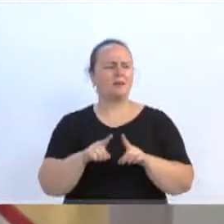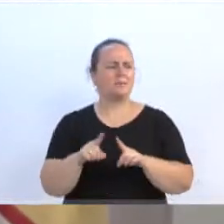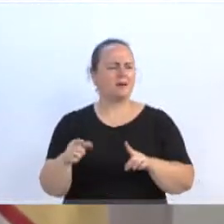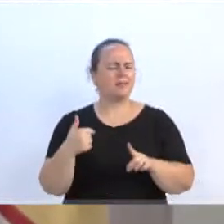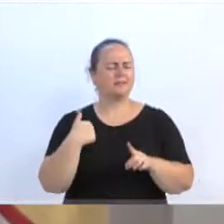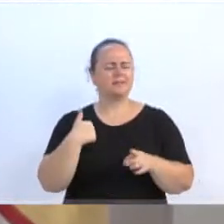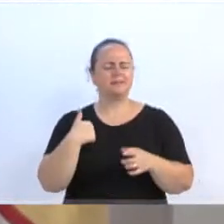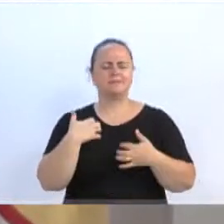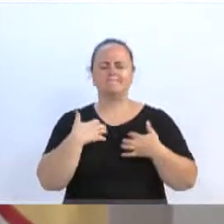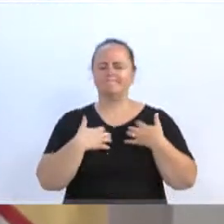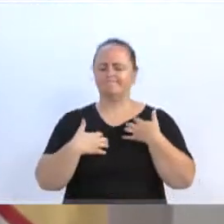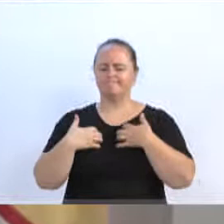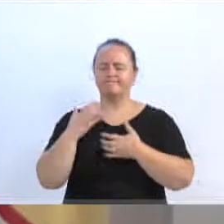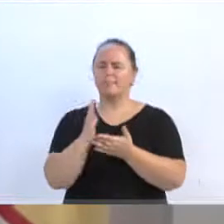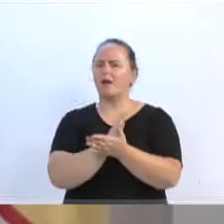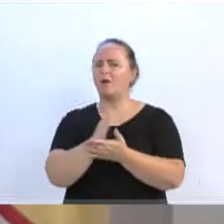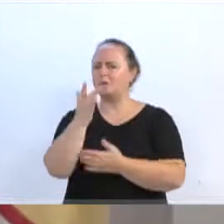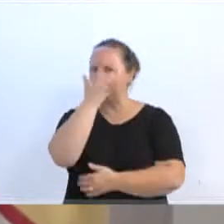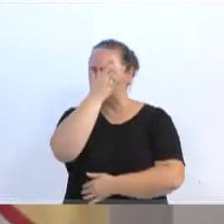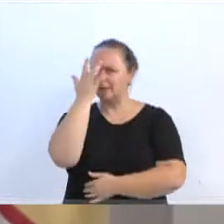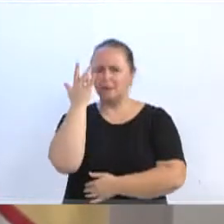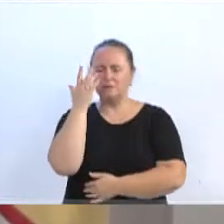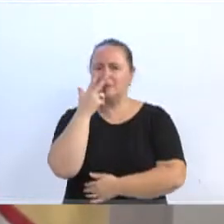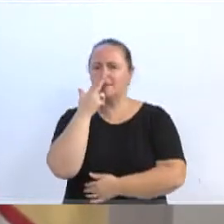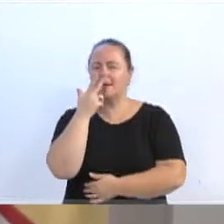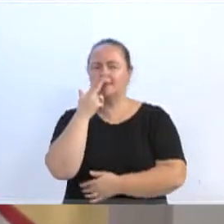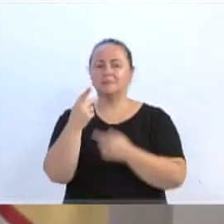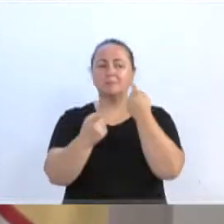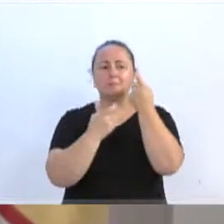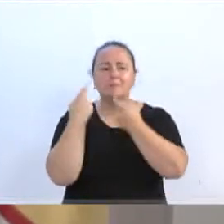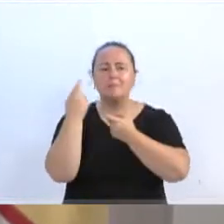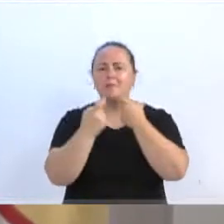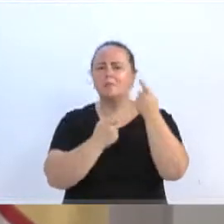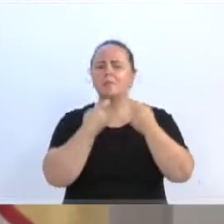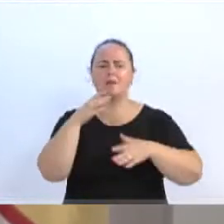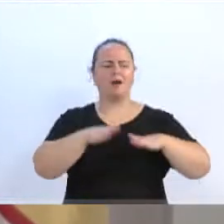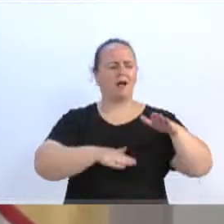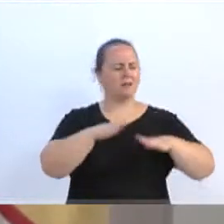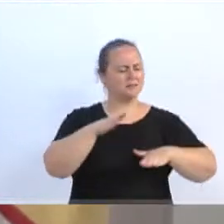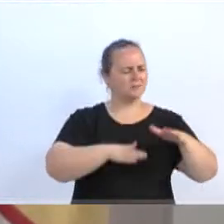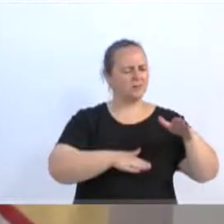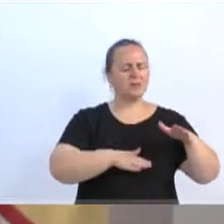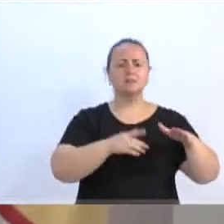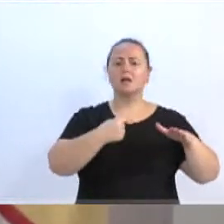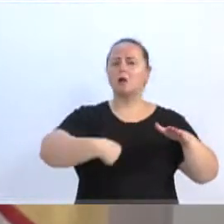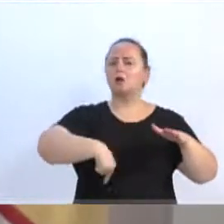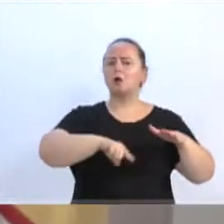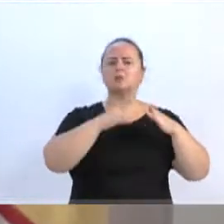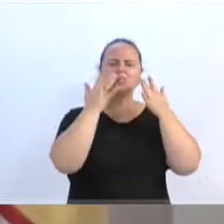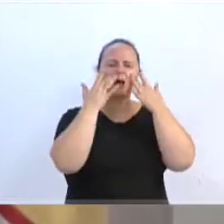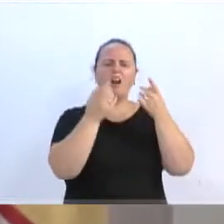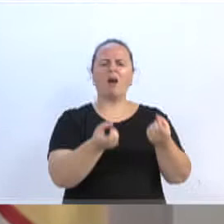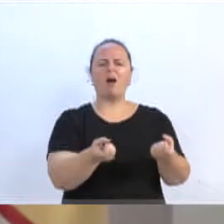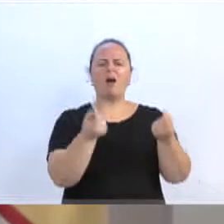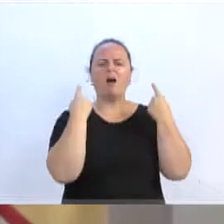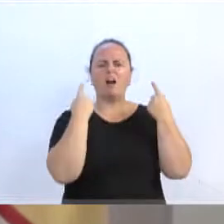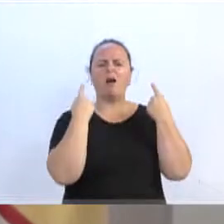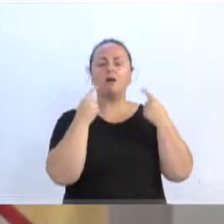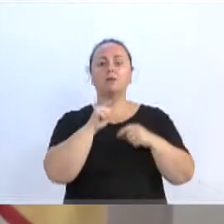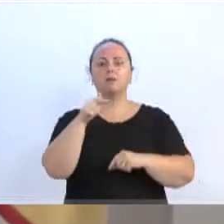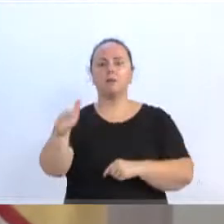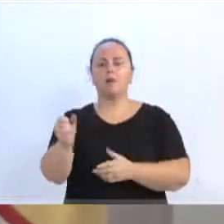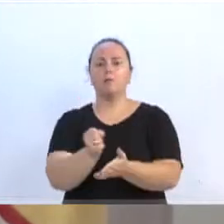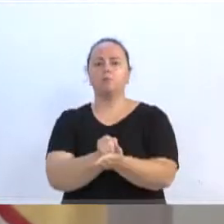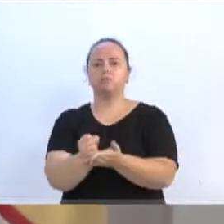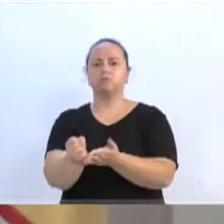gente, e às vezes a gente não dá muita importância num determinado momento, e quando acontece, já foi tarde. Meu querido amigo e